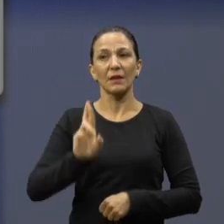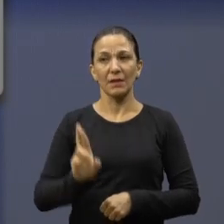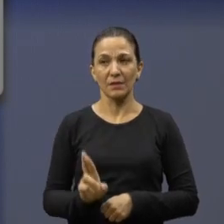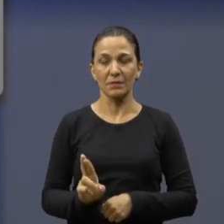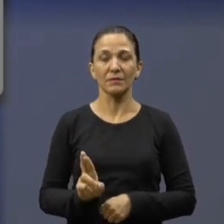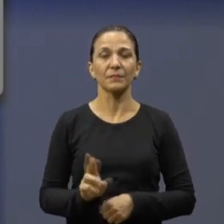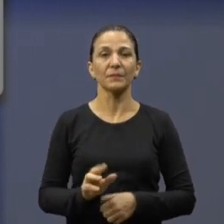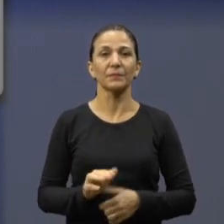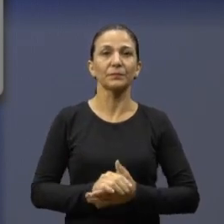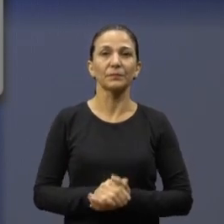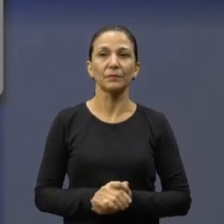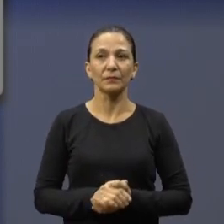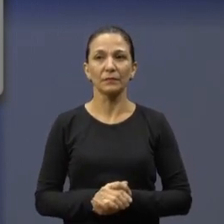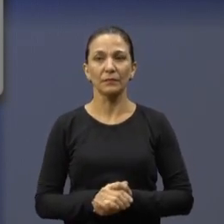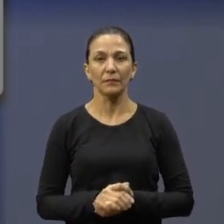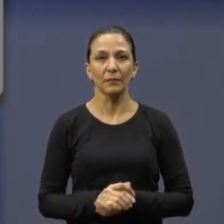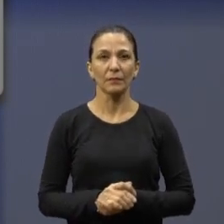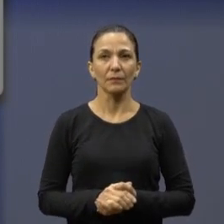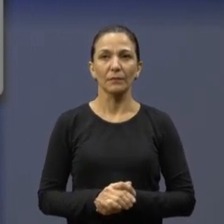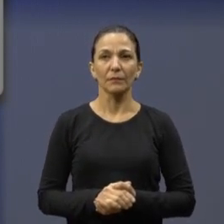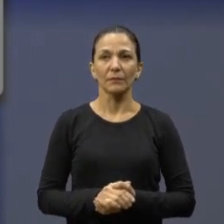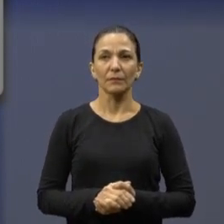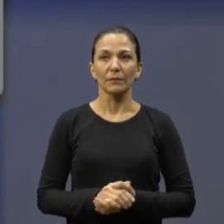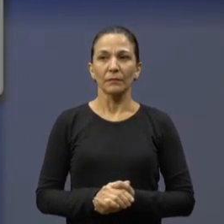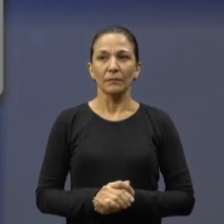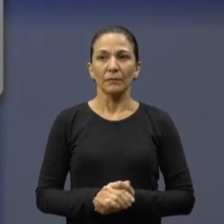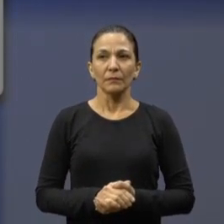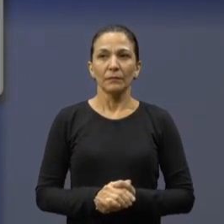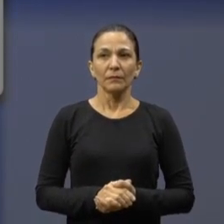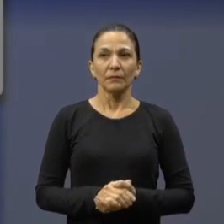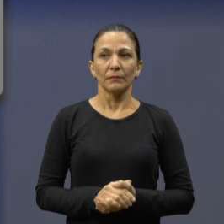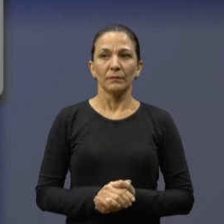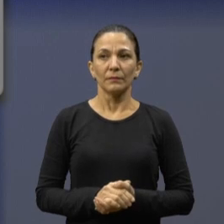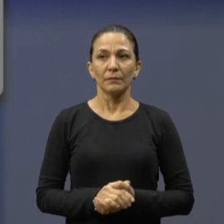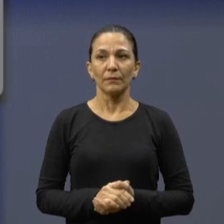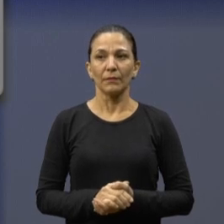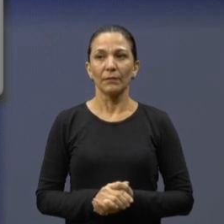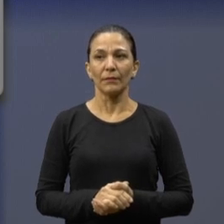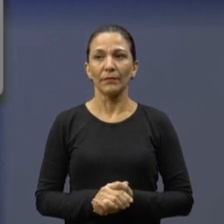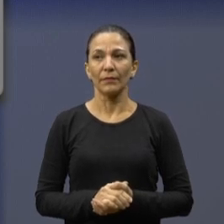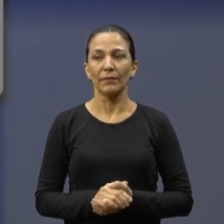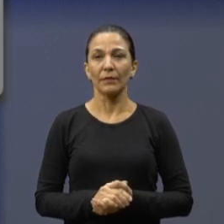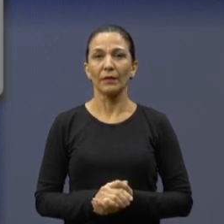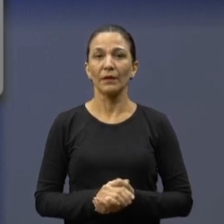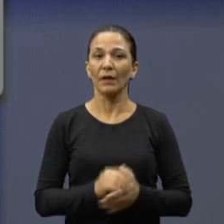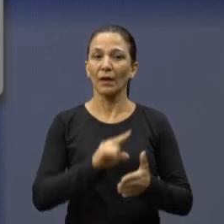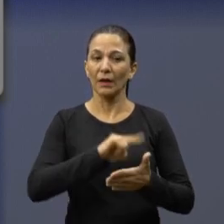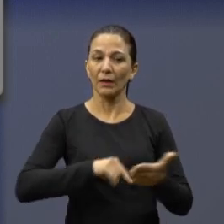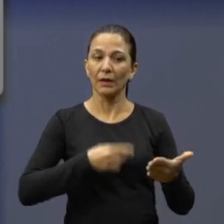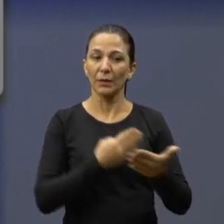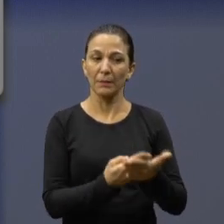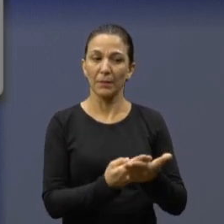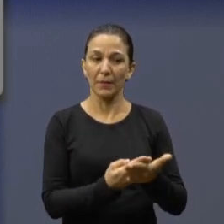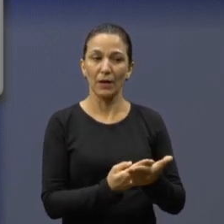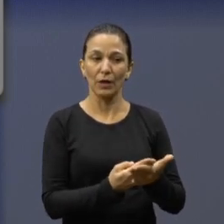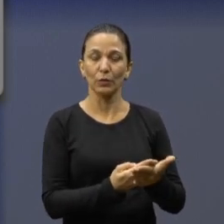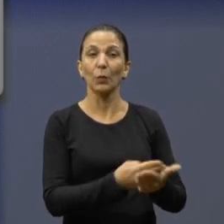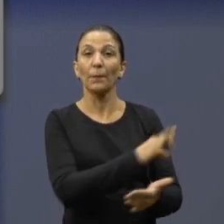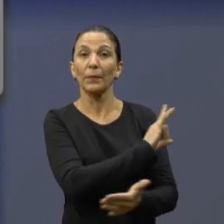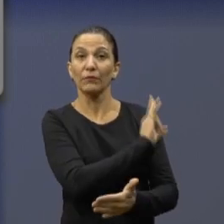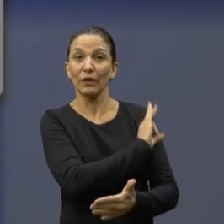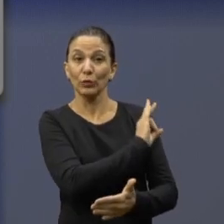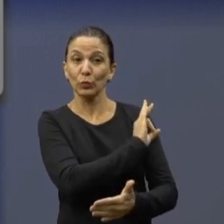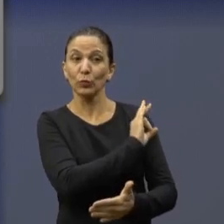20 centavos. Slade três. Em exposta do requerimento enviado pelo nosso gabinete,